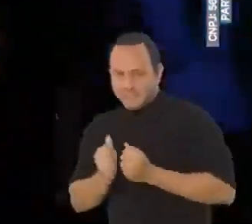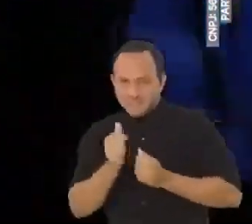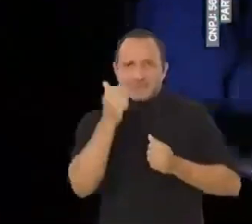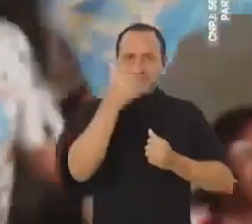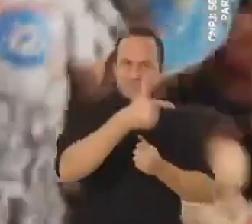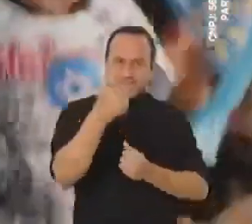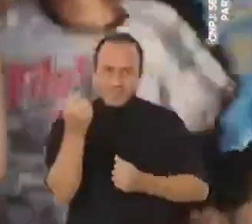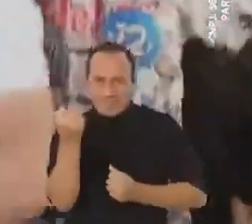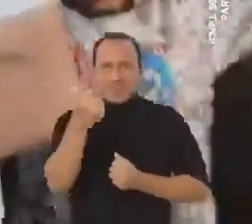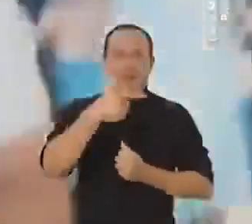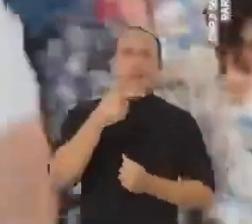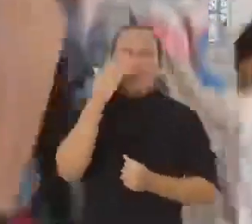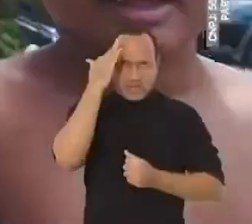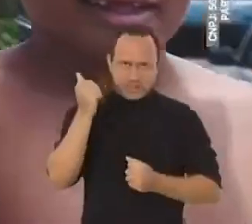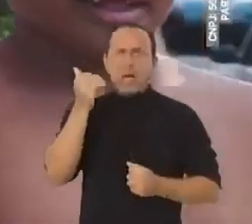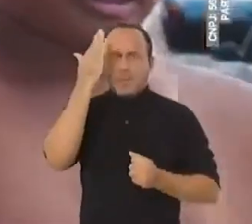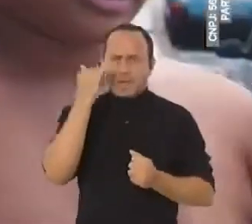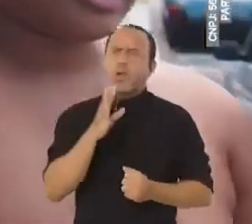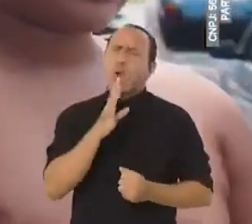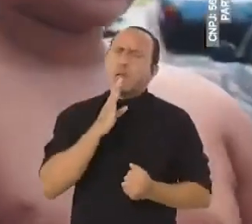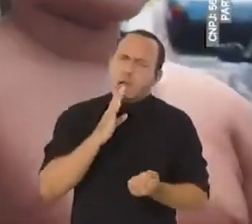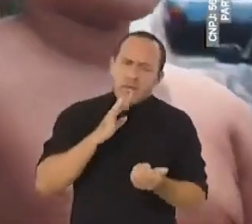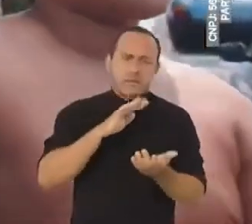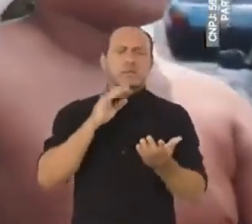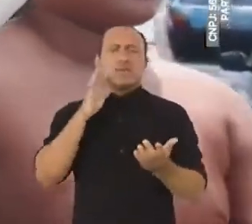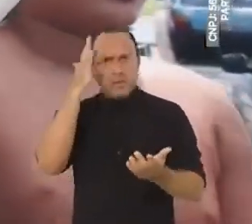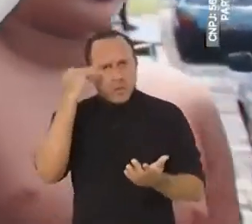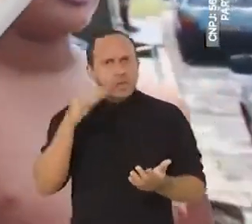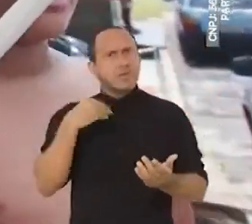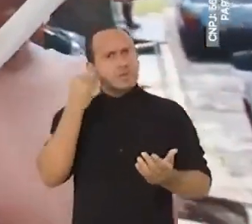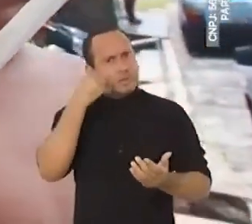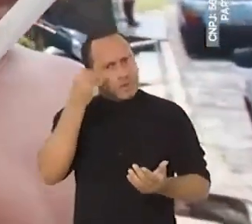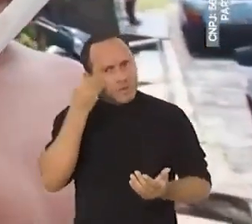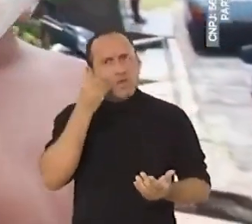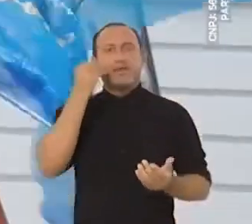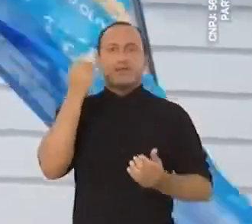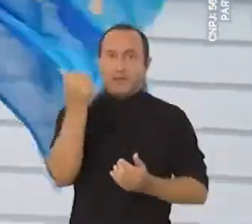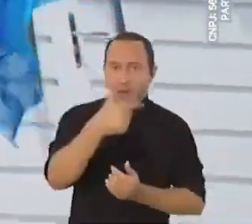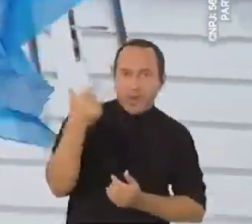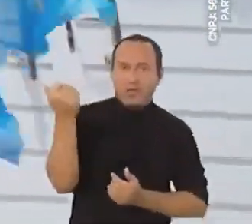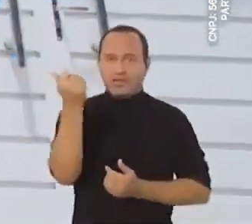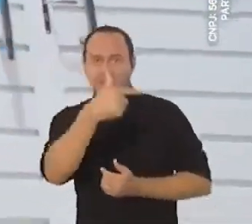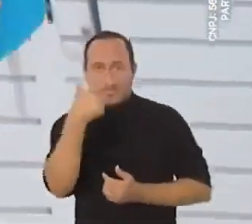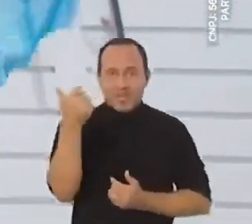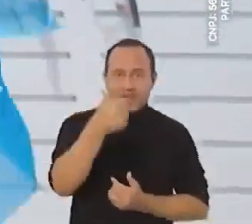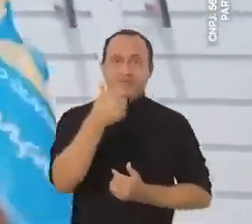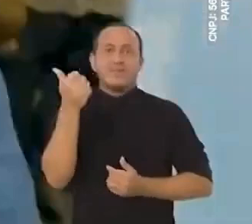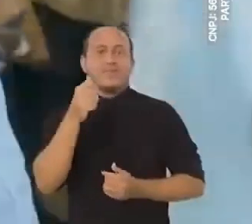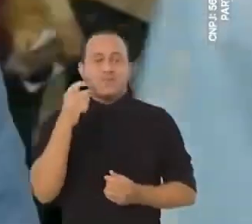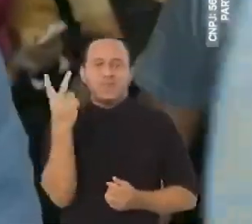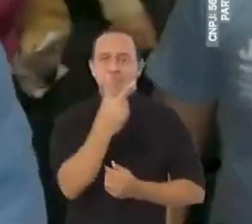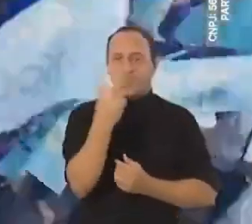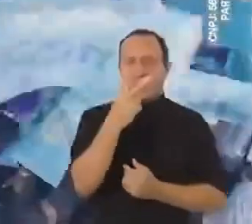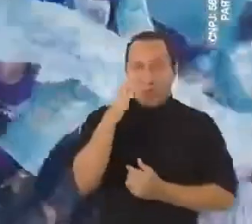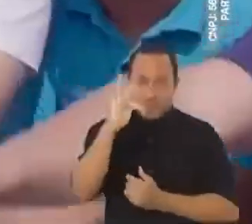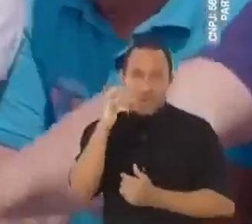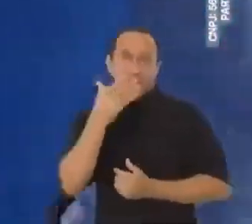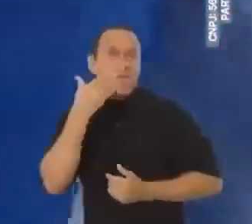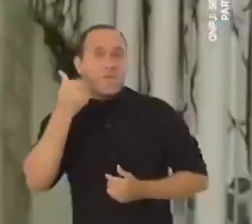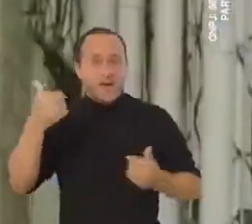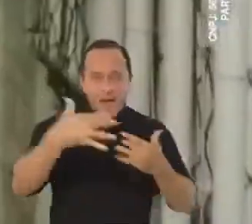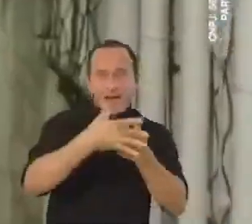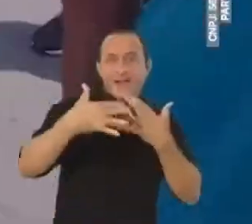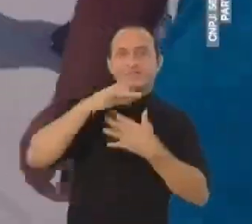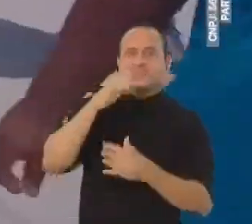é doce! Ele sabe tudo de Aracaju, ele tem Aracaju na palma da mão dele. É doce, é doce! Luiz e